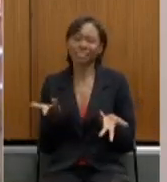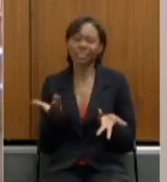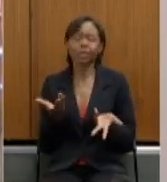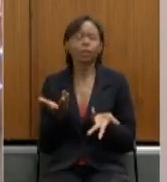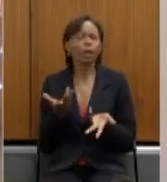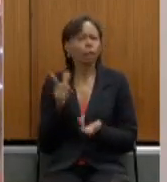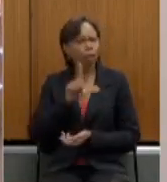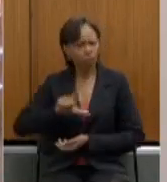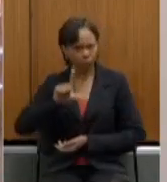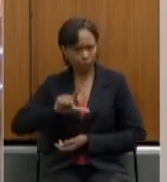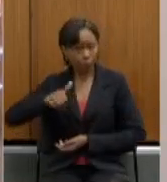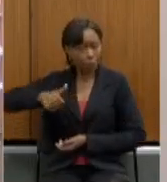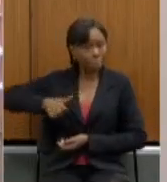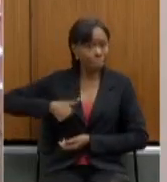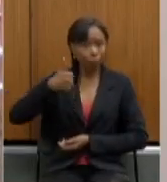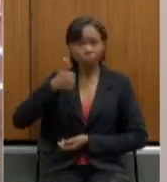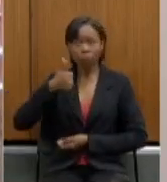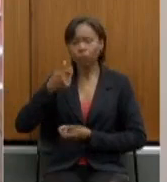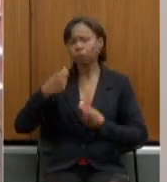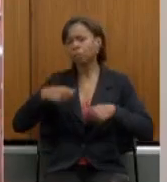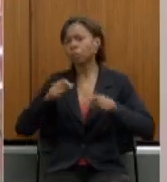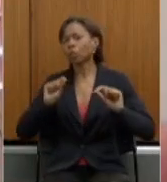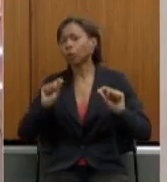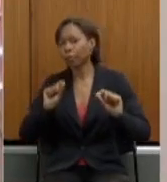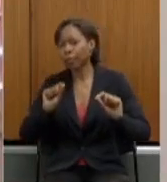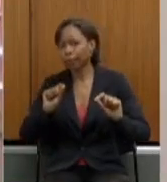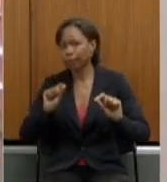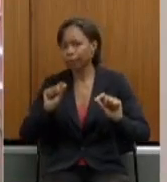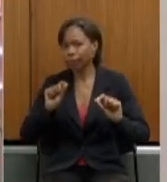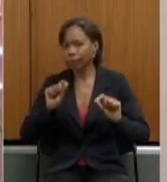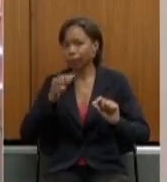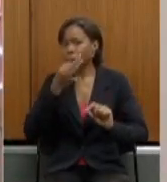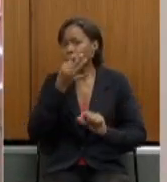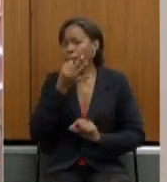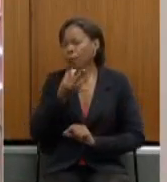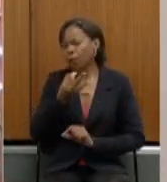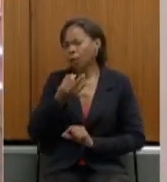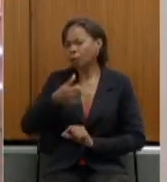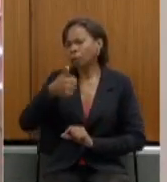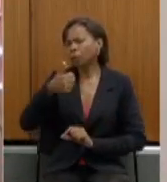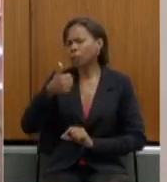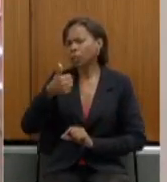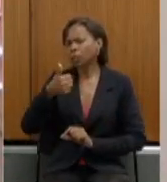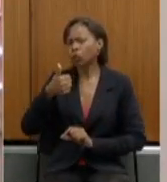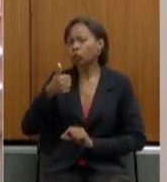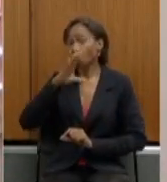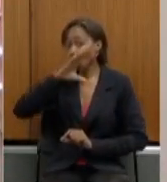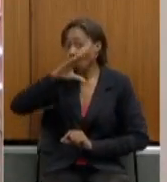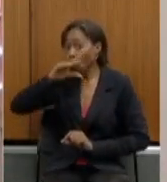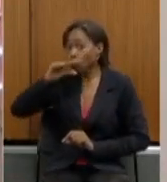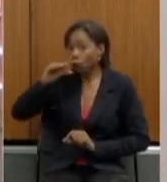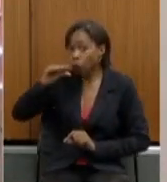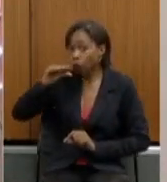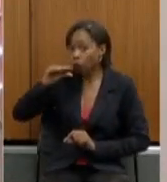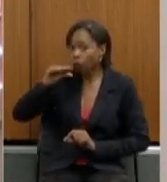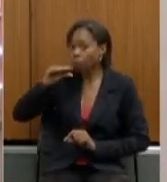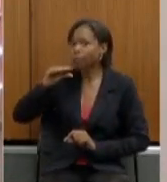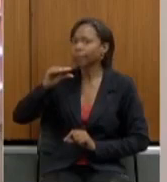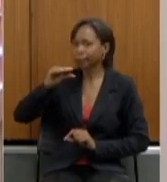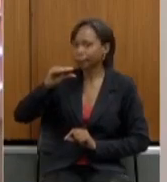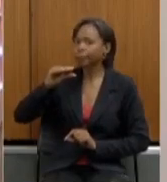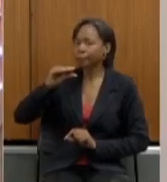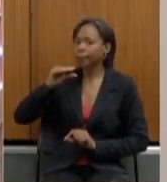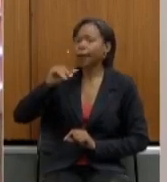a primeira coisa que nós temos que nos deparar o primeiro argumento dos servidores que nós não podemos negar é que